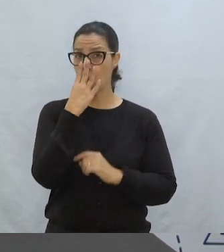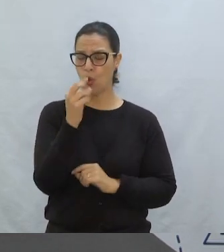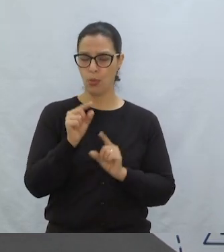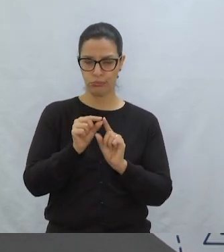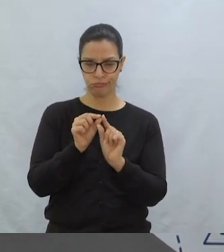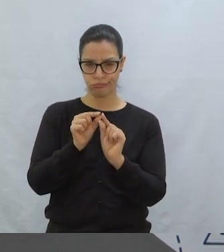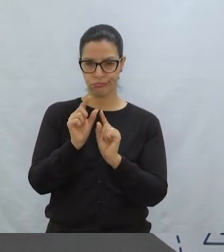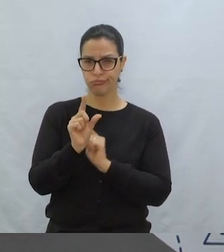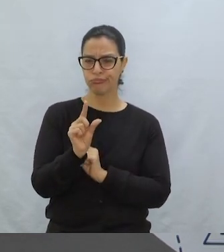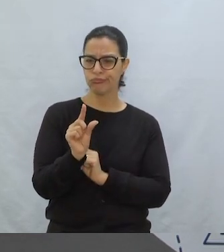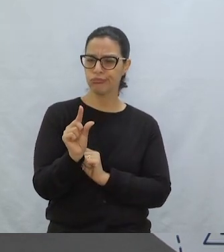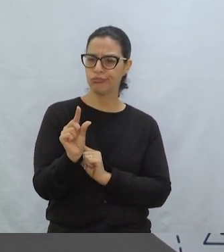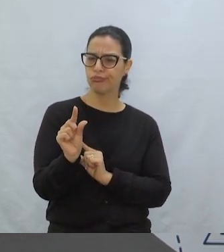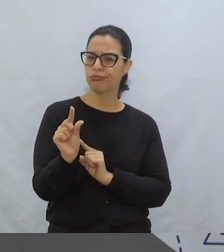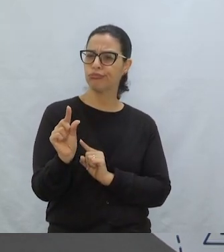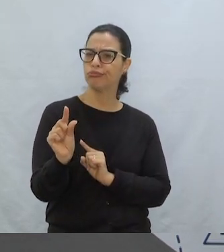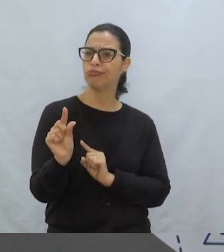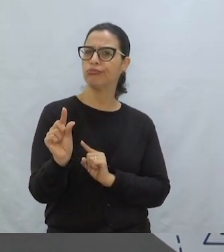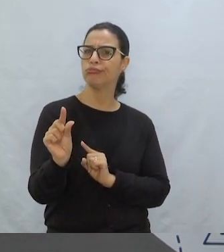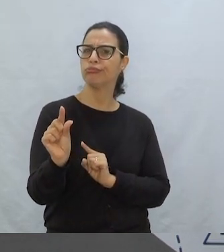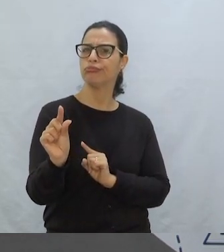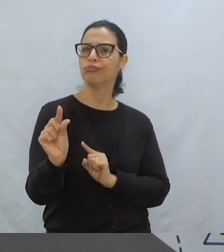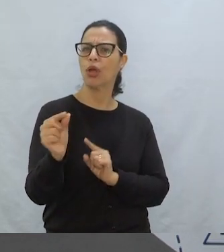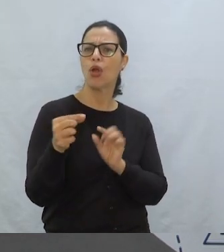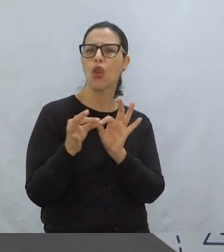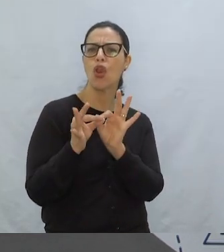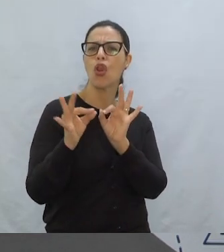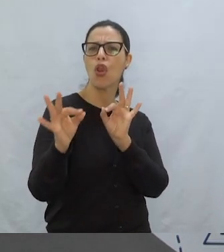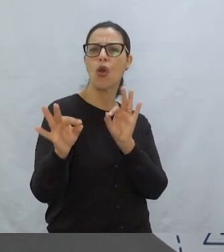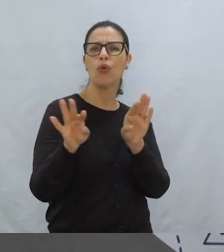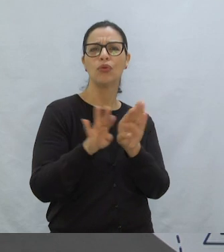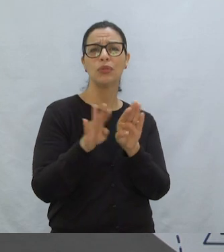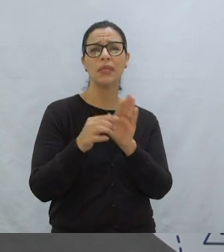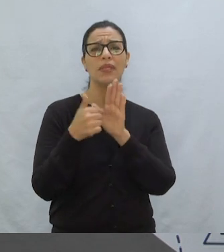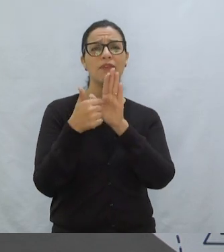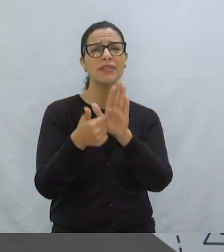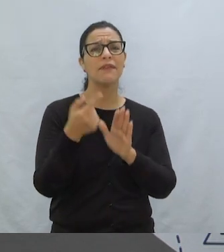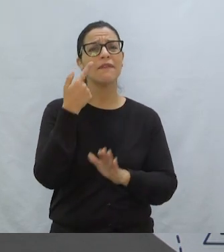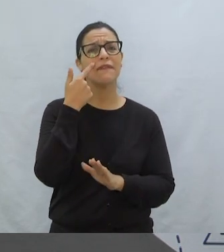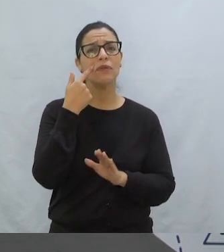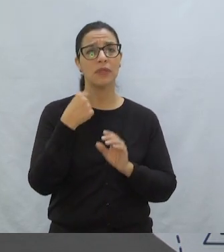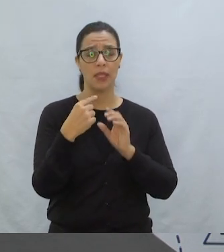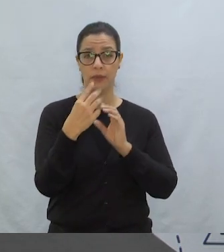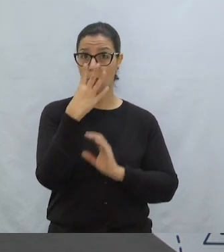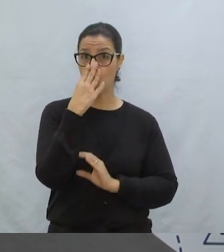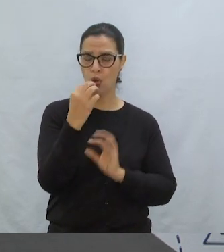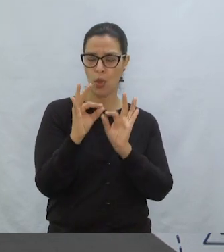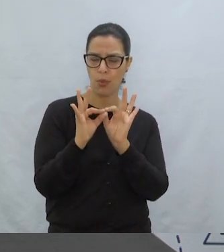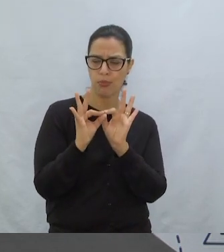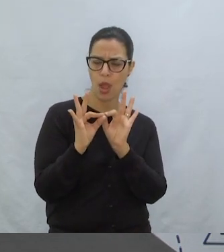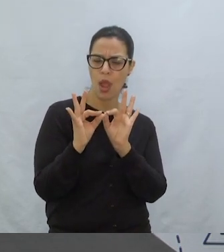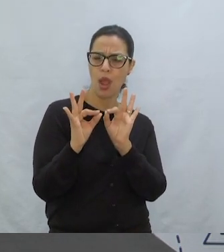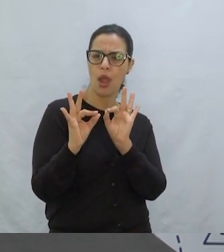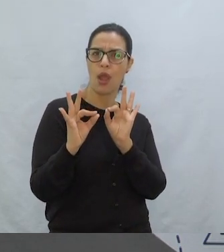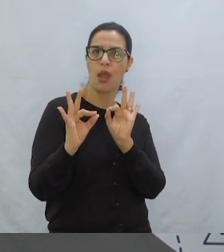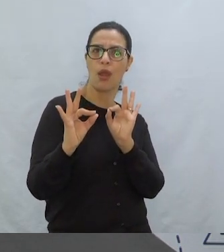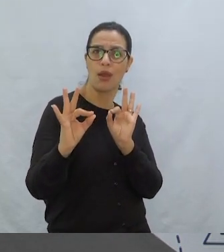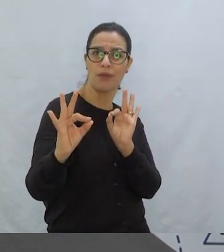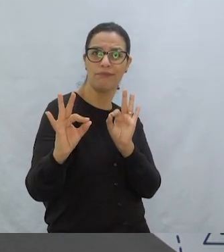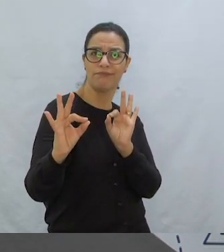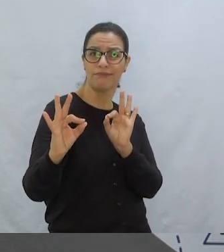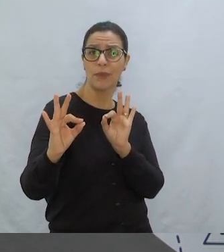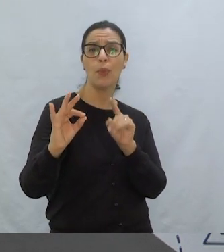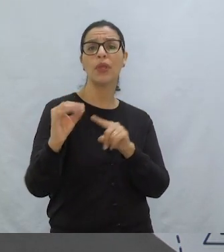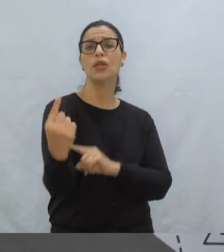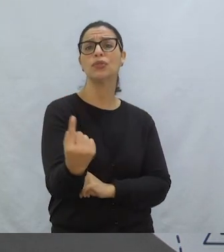se afastando Assim como naquele videozinho Que eu coloquei só as imagens do lobo Pra você perceber este afastamento